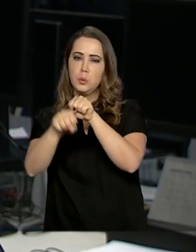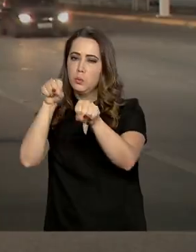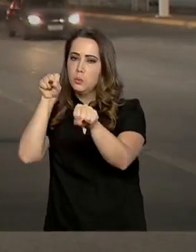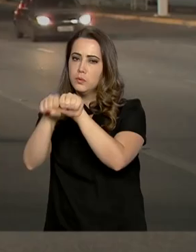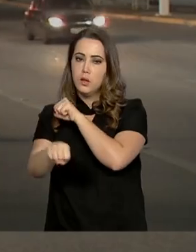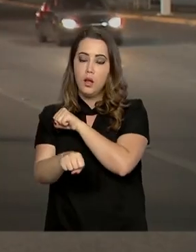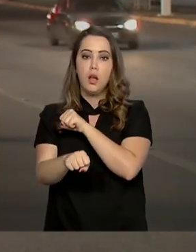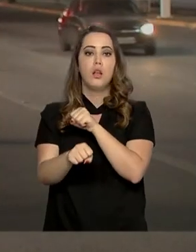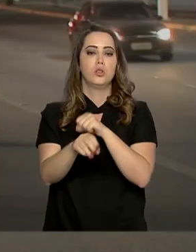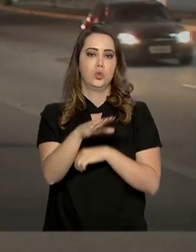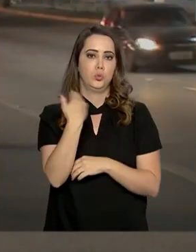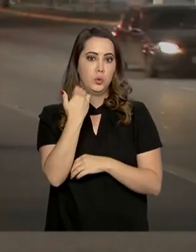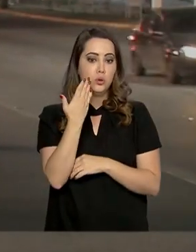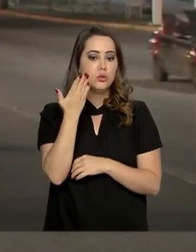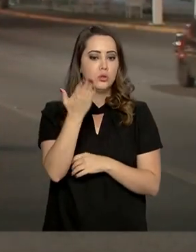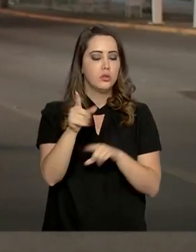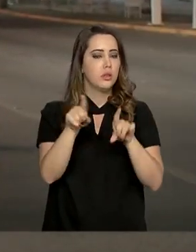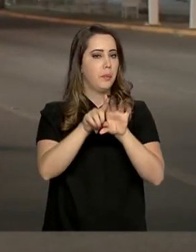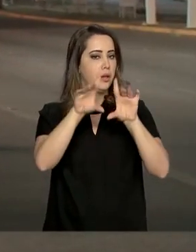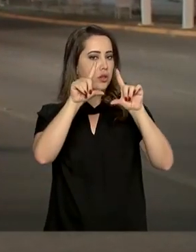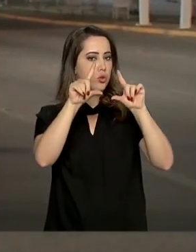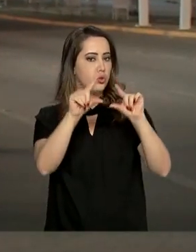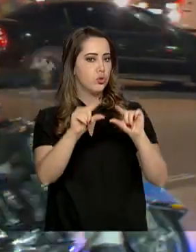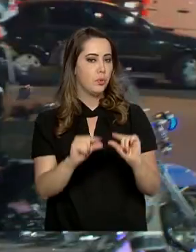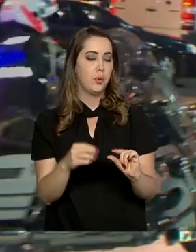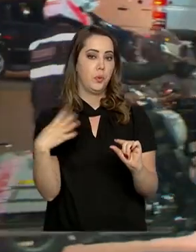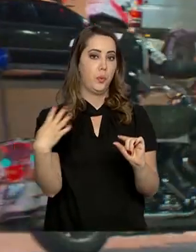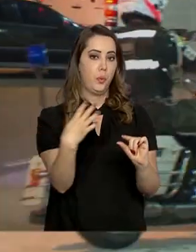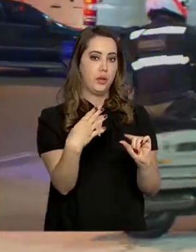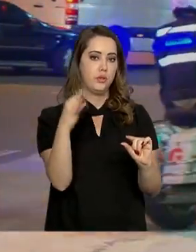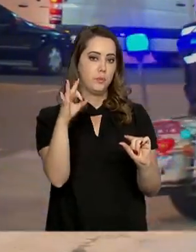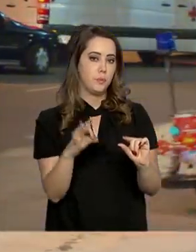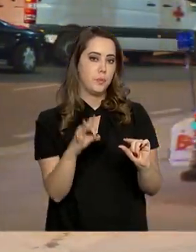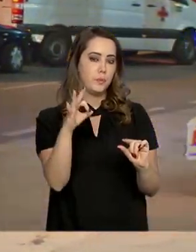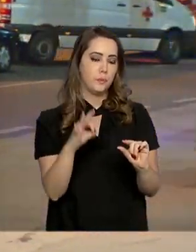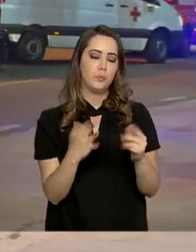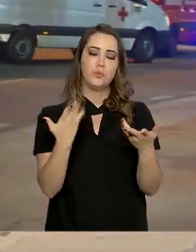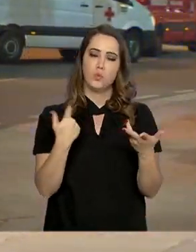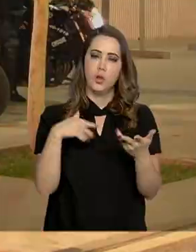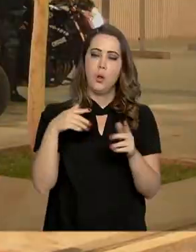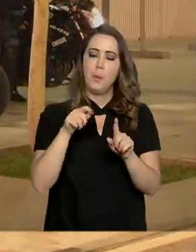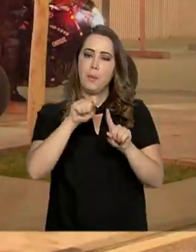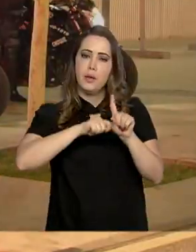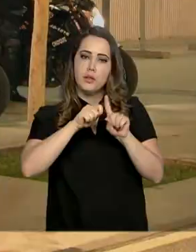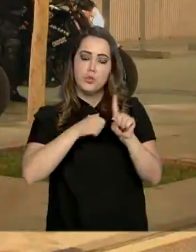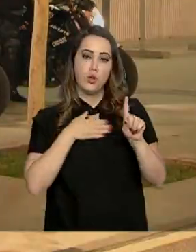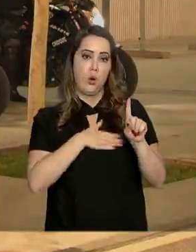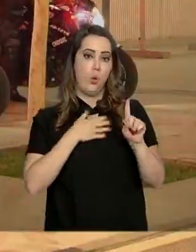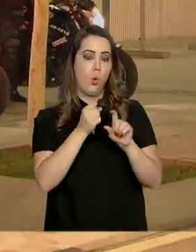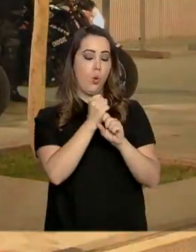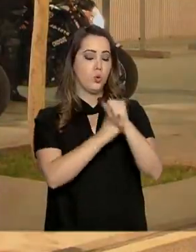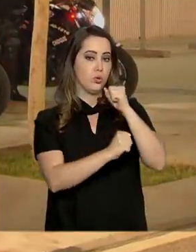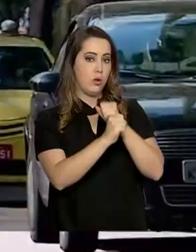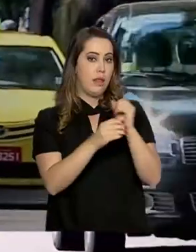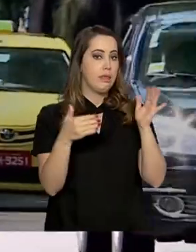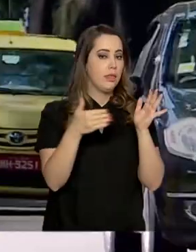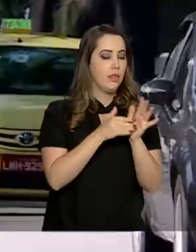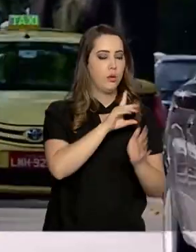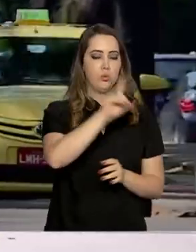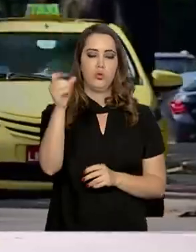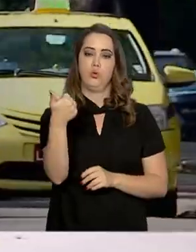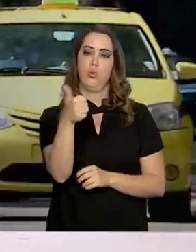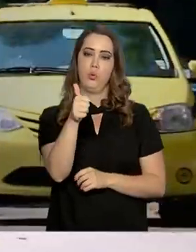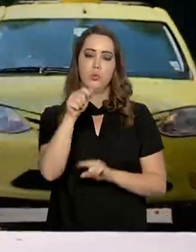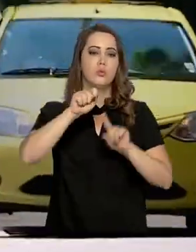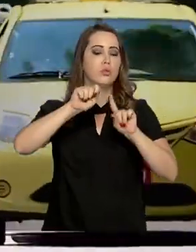em conjunto, eles tiveram uma redução de 44% nas ocorrências, entre agosto do ano passado até o dia 11 de